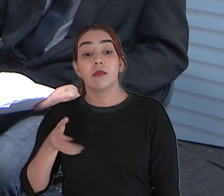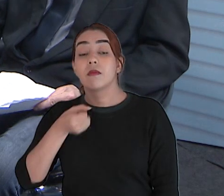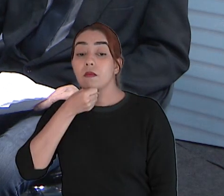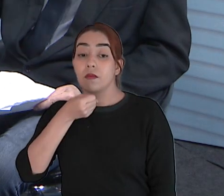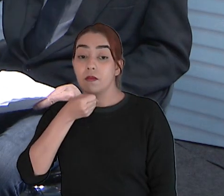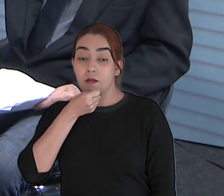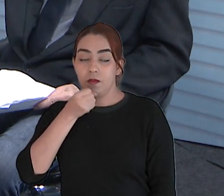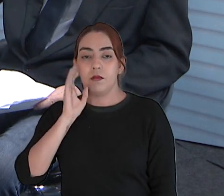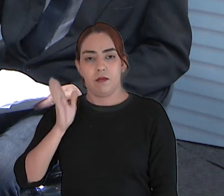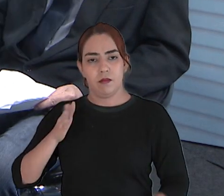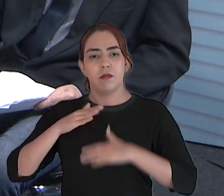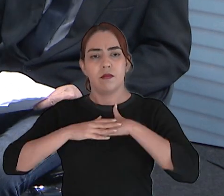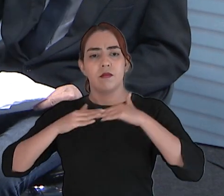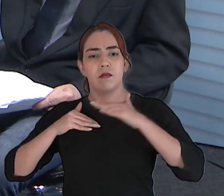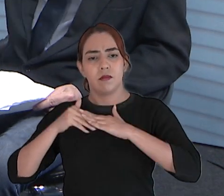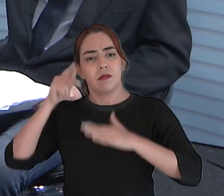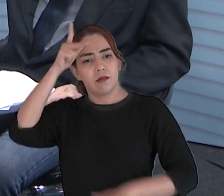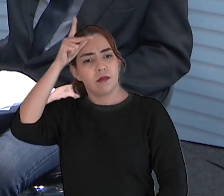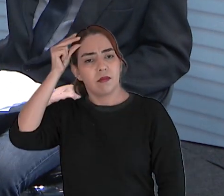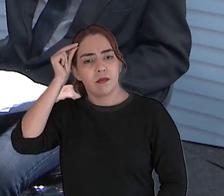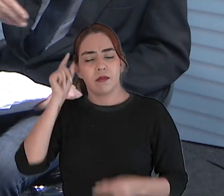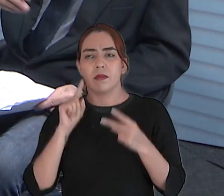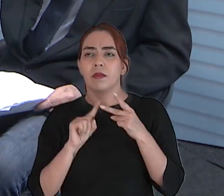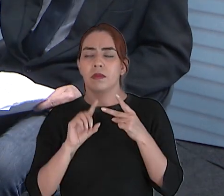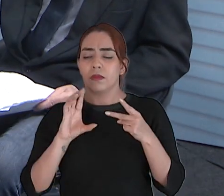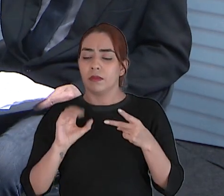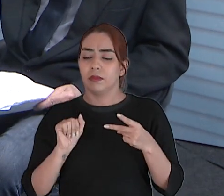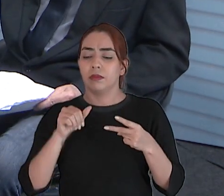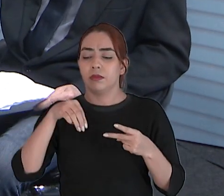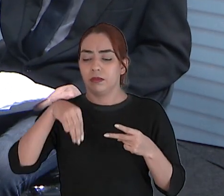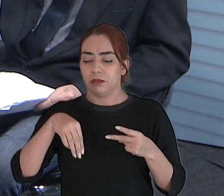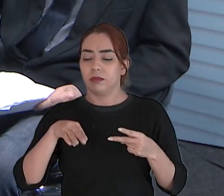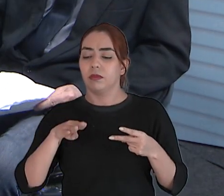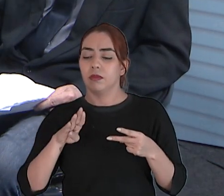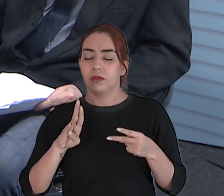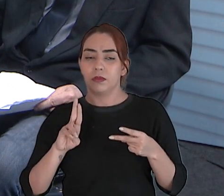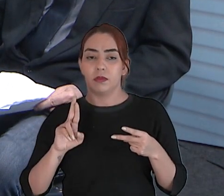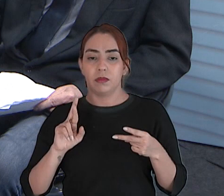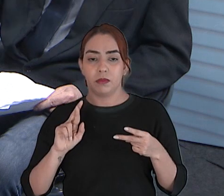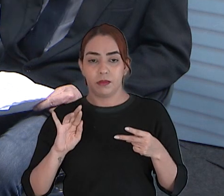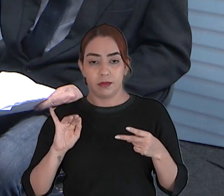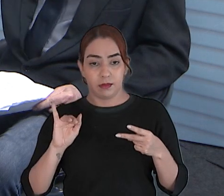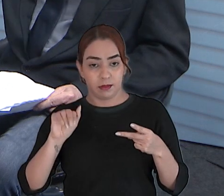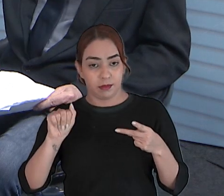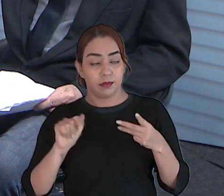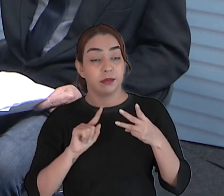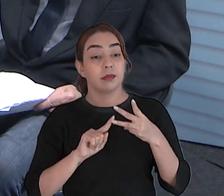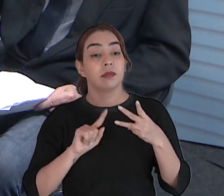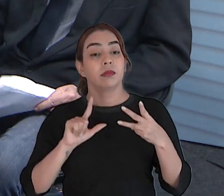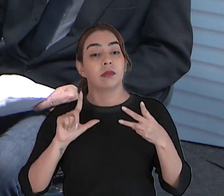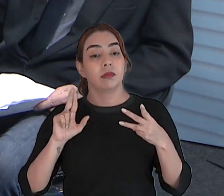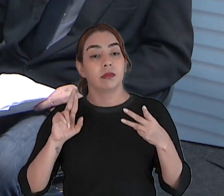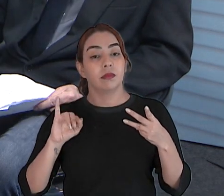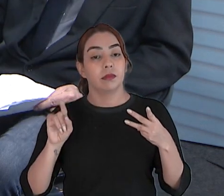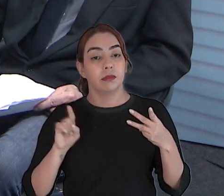Pouco, grande prefeito de Juracir, prefeito Cambraia, fez um excelente trabalho, sucedeu, prefeita Luiziane,